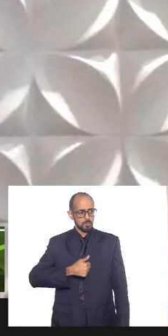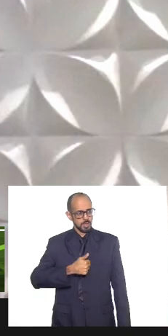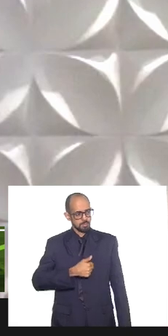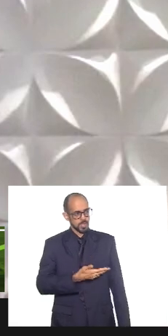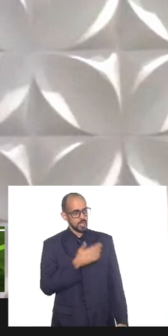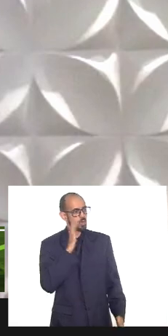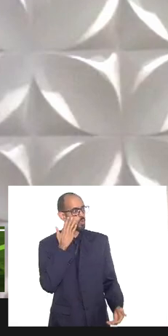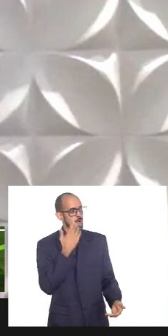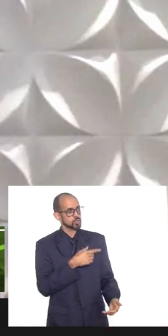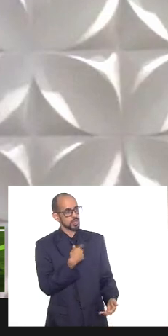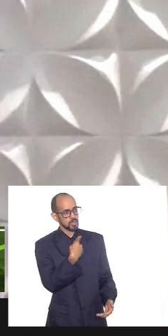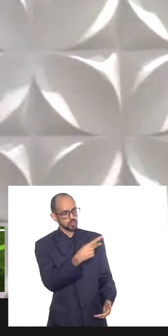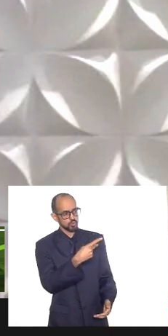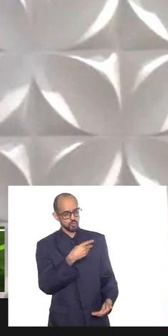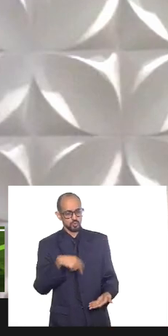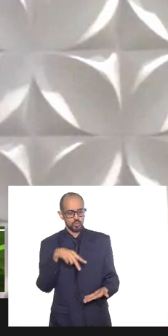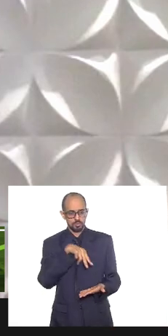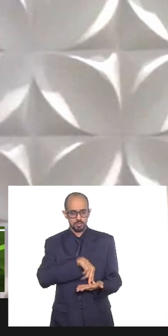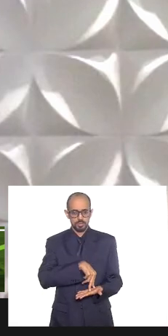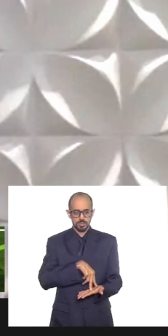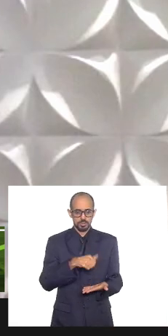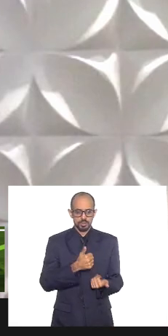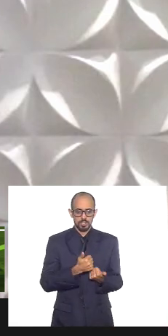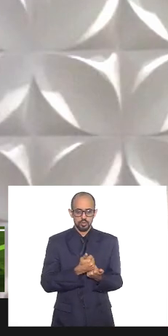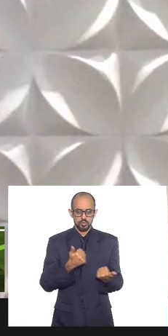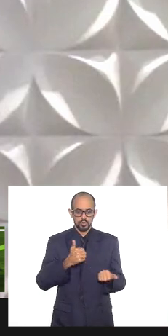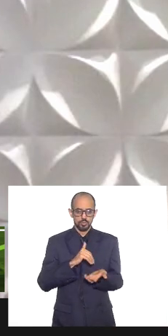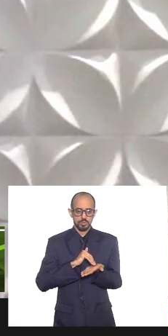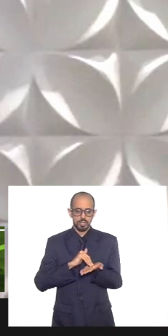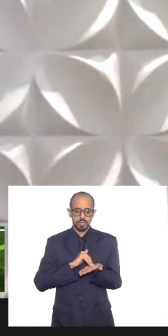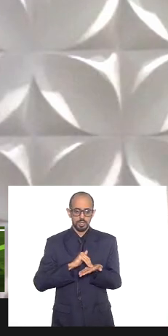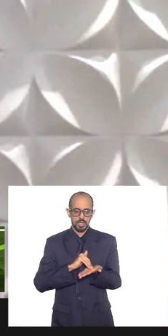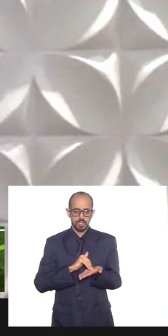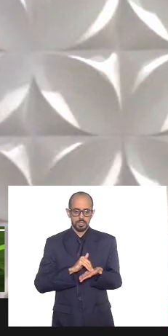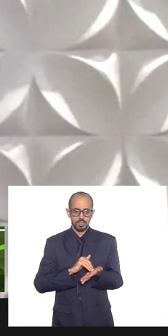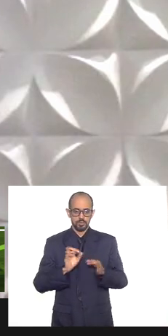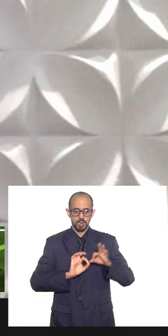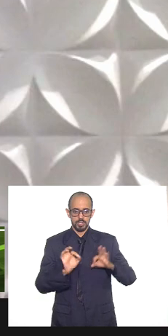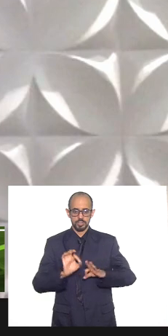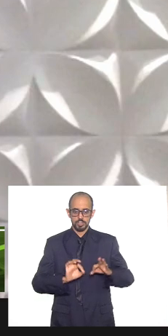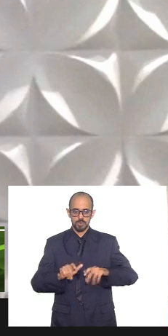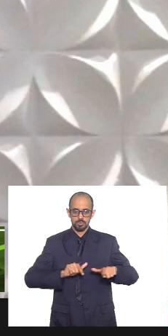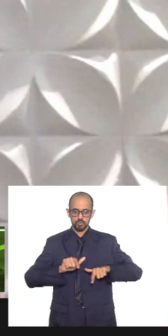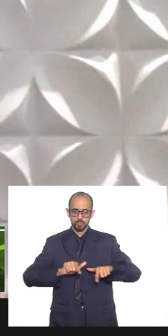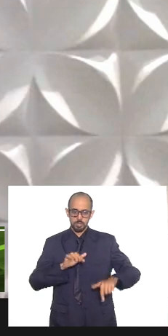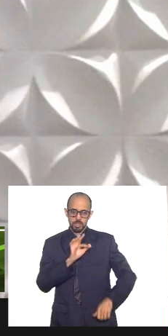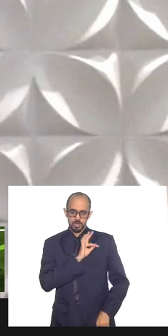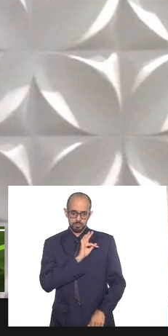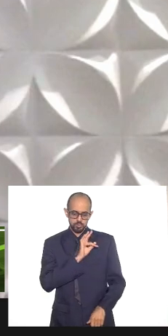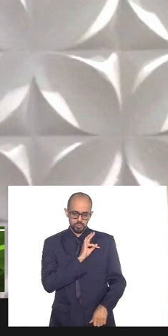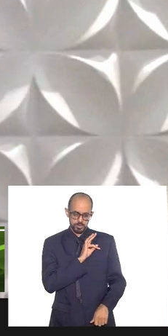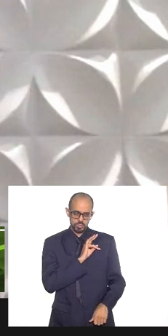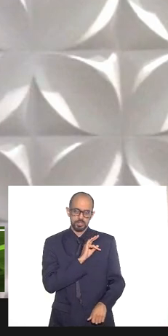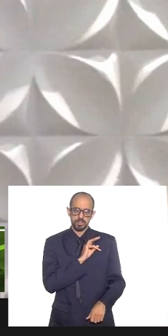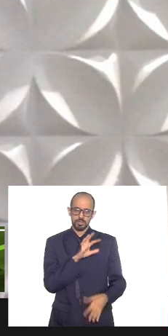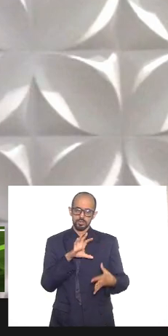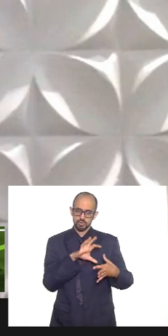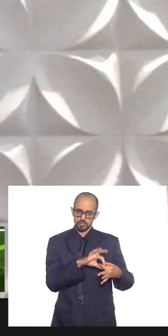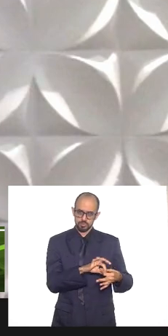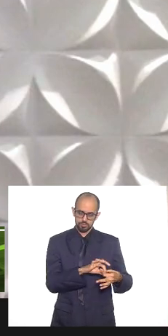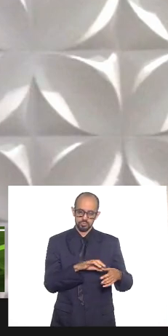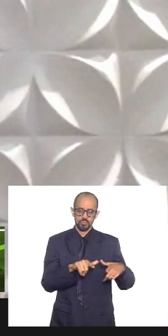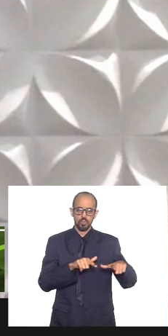permanência na subsecretaria de planejamento operacional planejamento e integração operacional